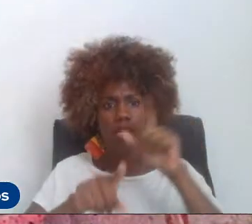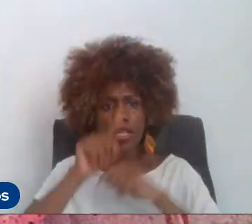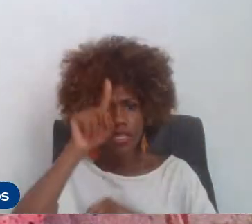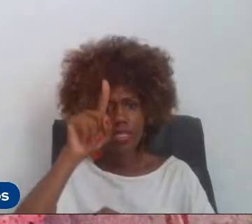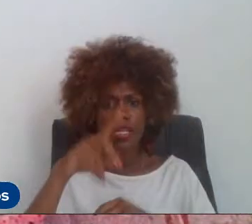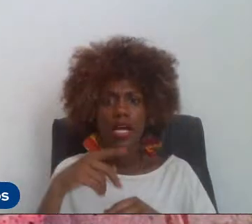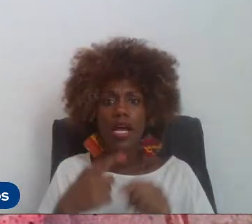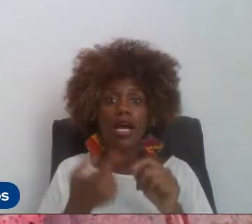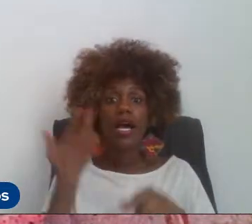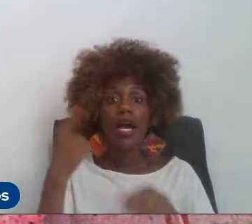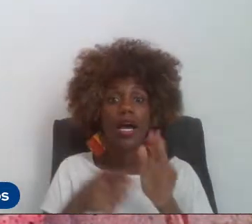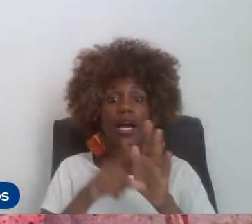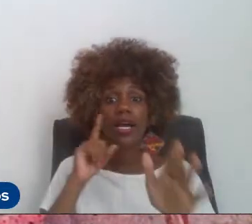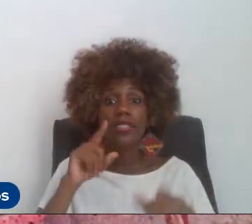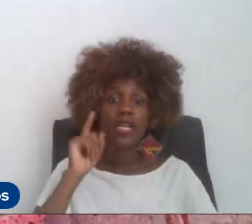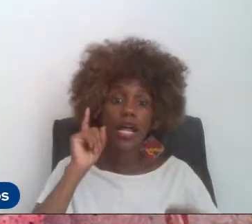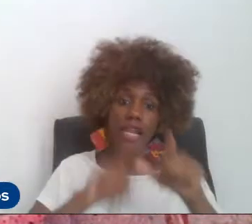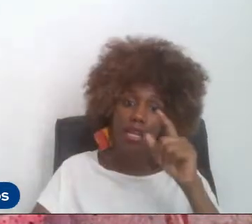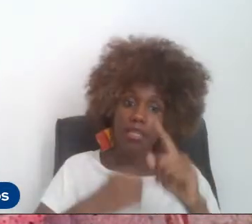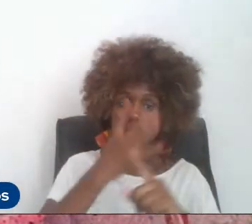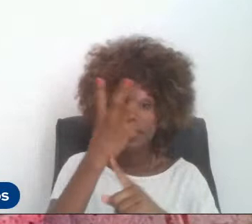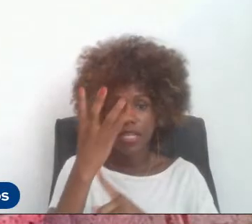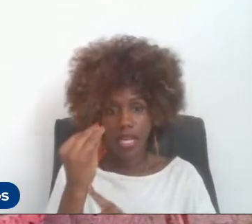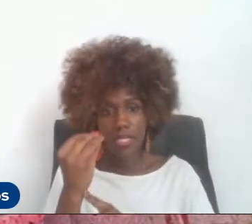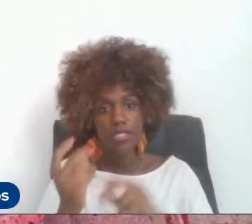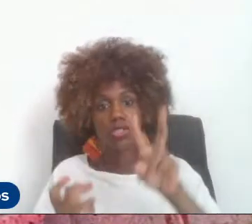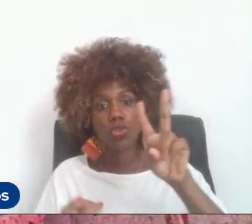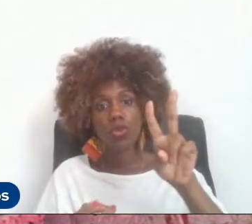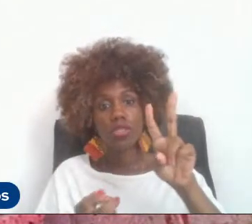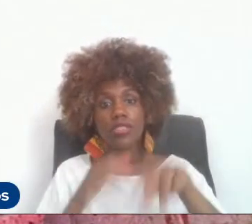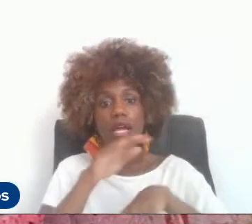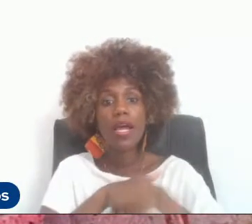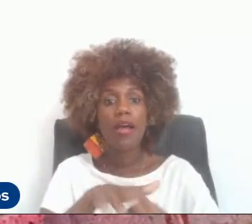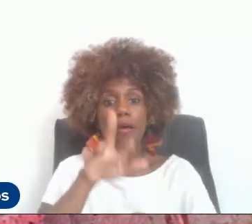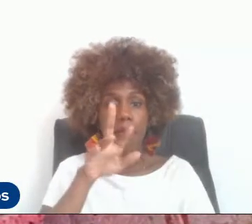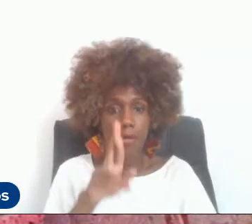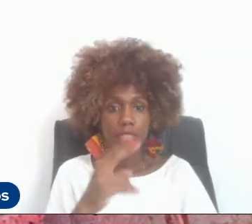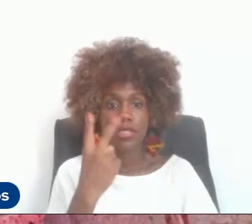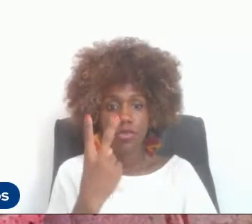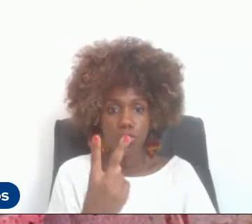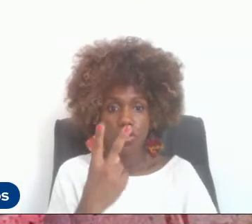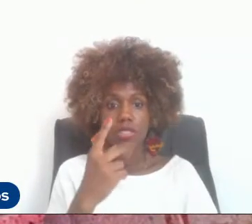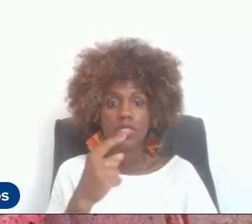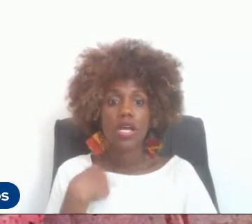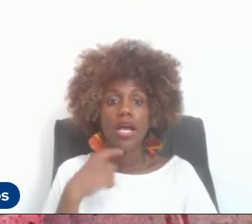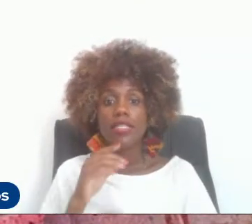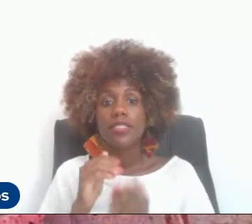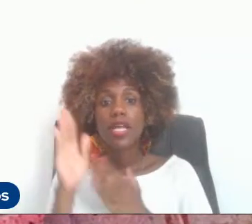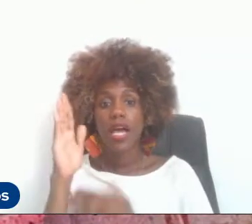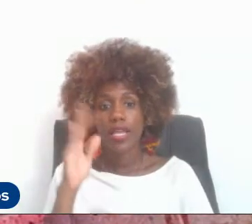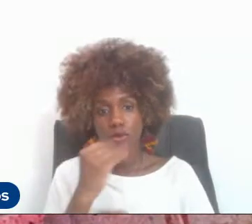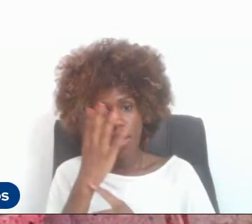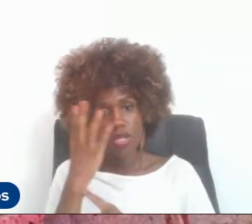era letras e artes, dois representantes, duas representantes, no caso, saiu a de artes, aconteceu